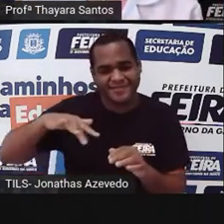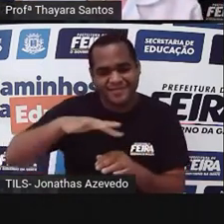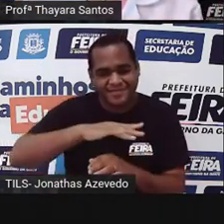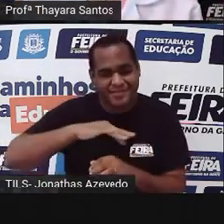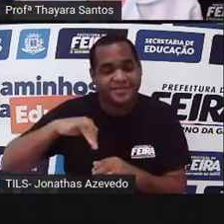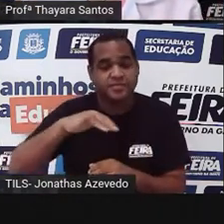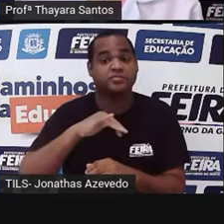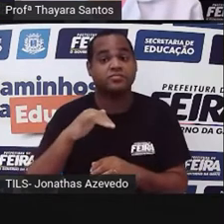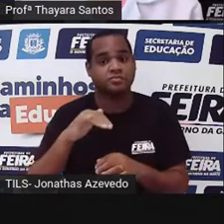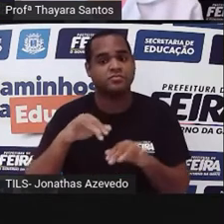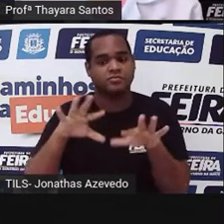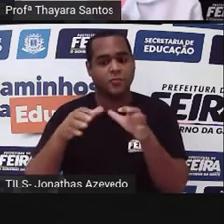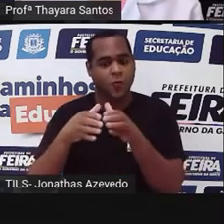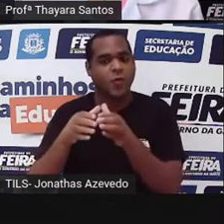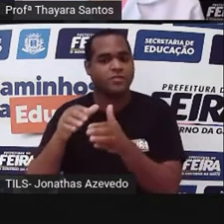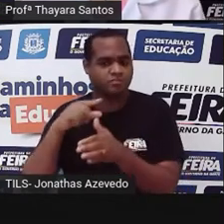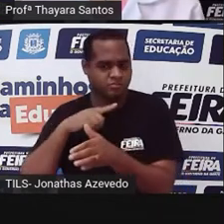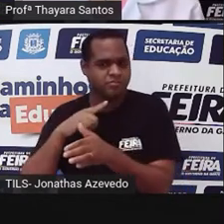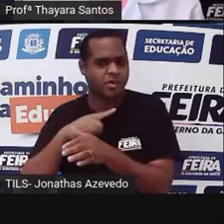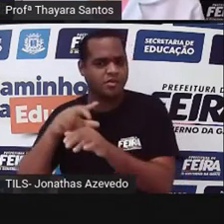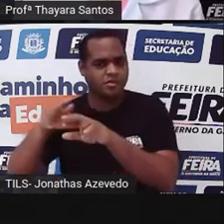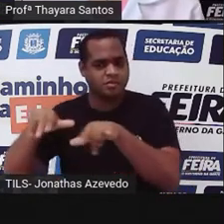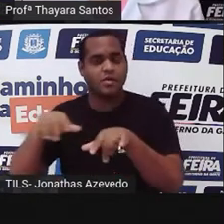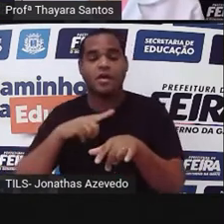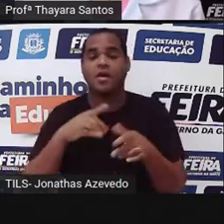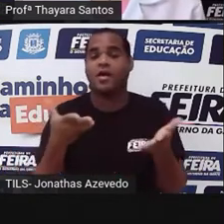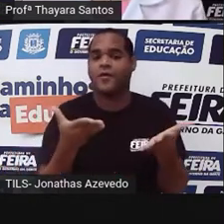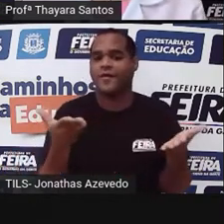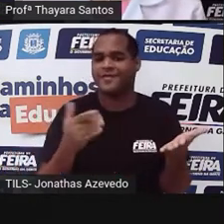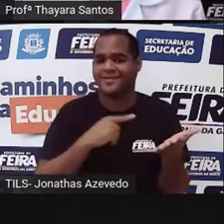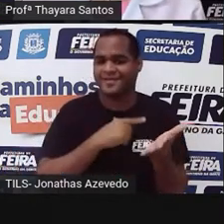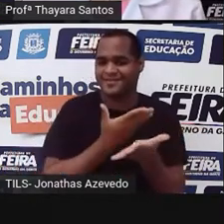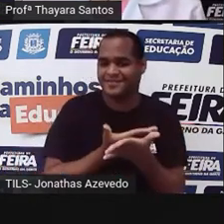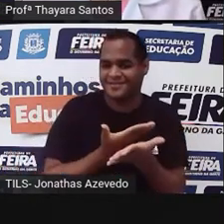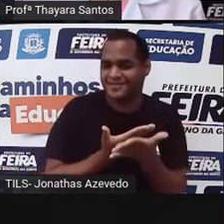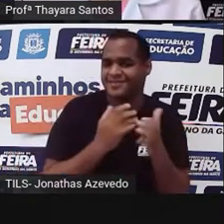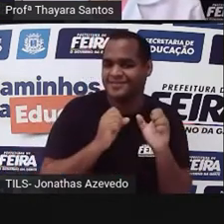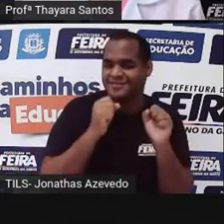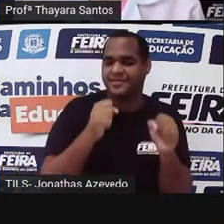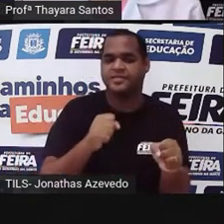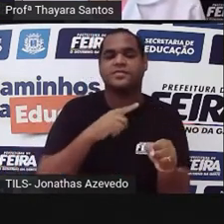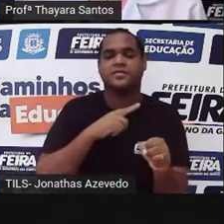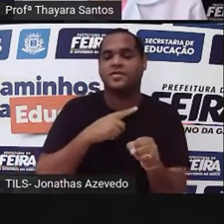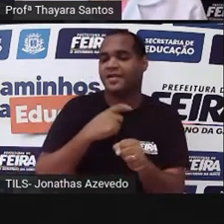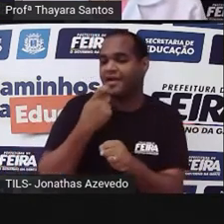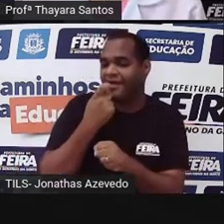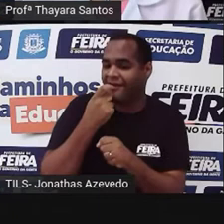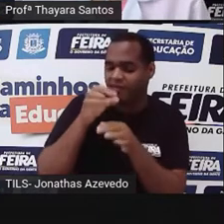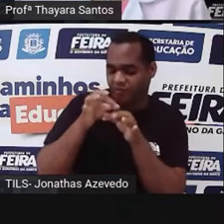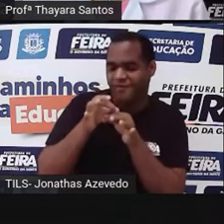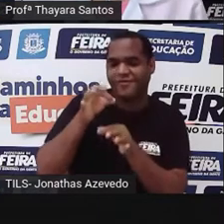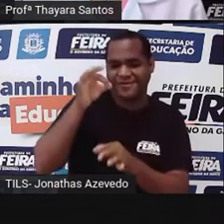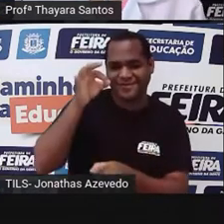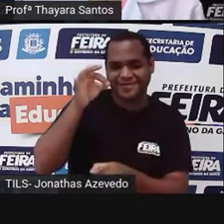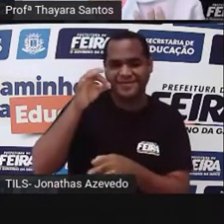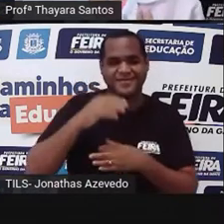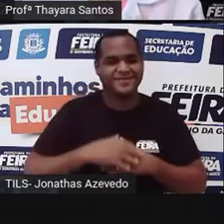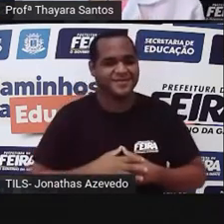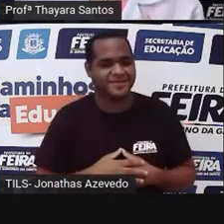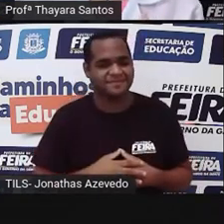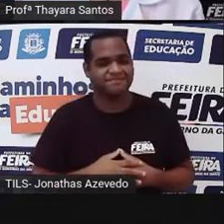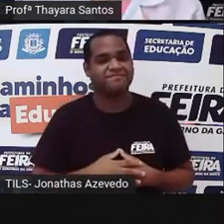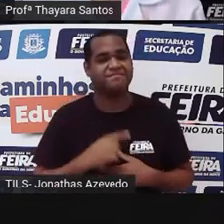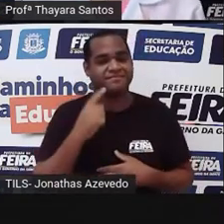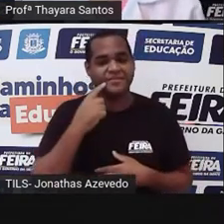invertebrados. E agora a gente está estudando os animais vertebrados, que são aqueles que apresentam coluna vertebral, que é o